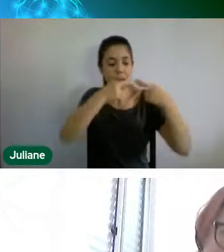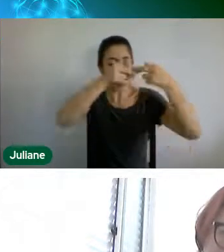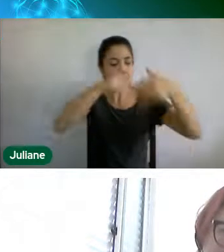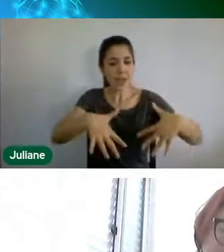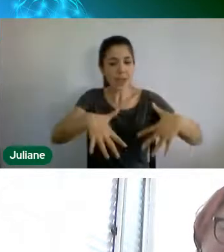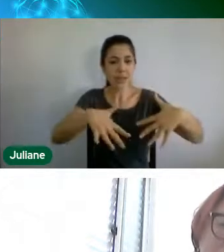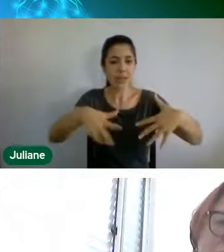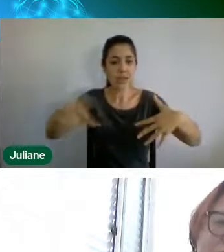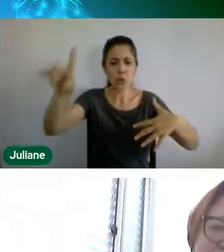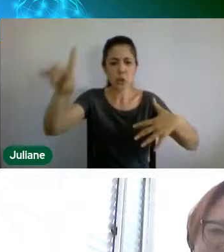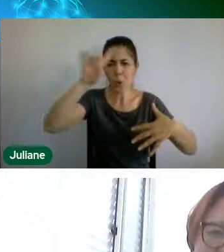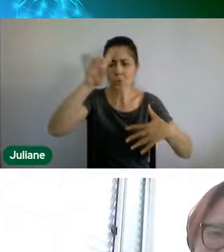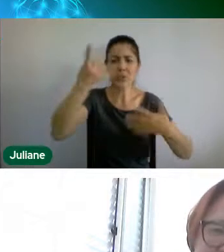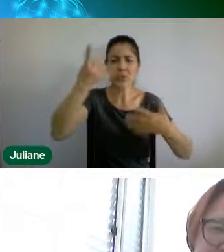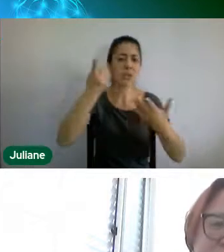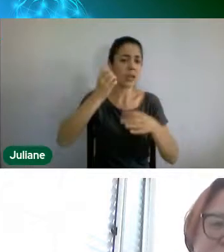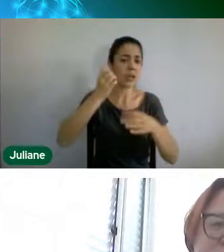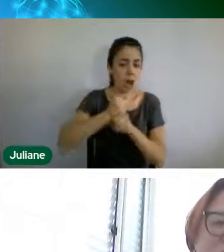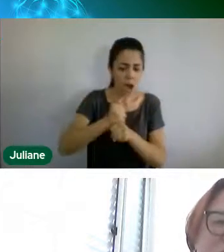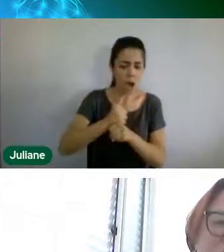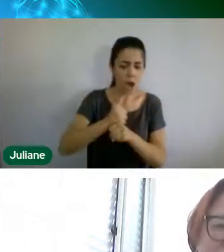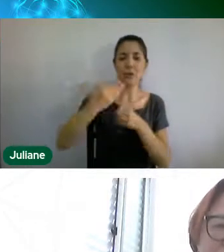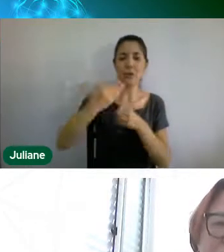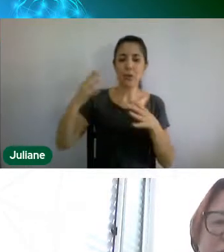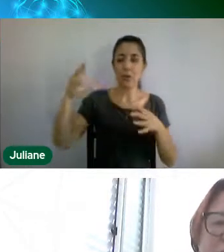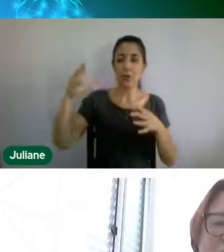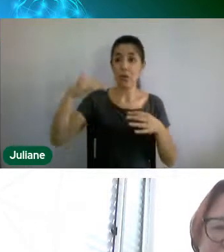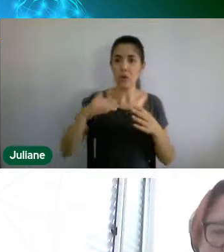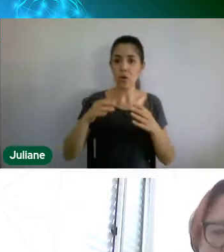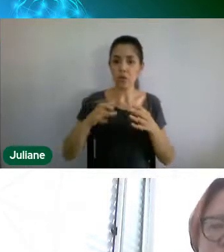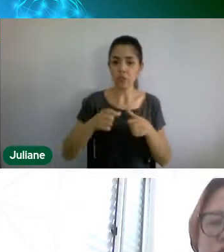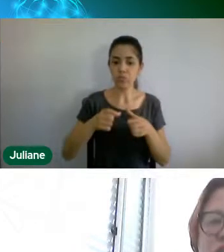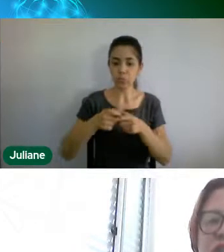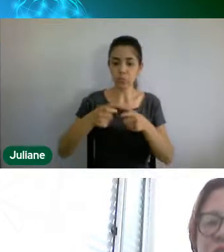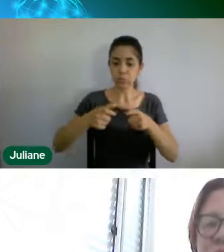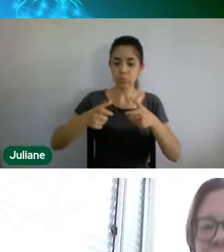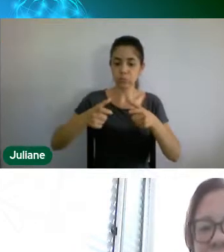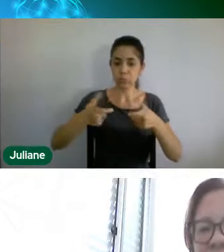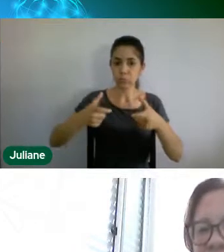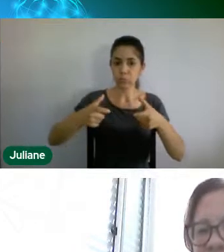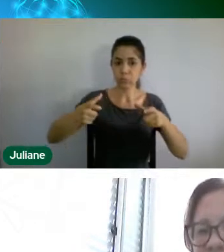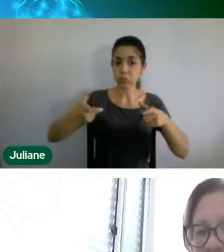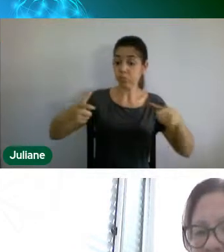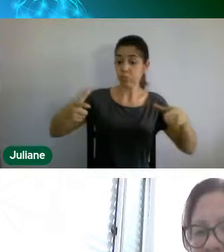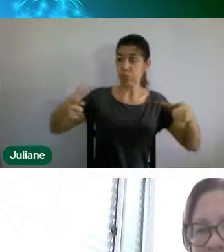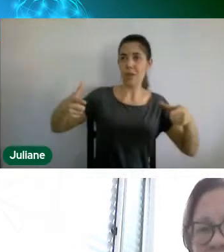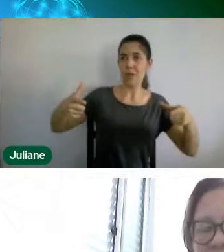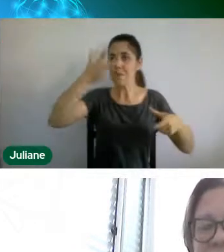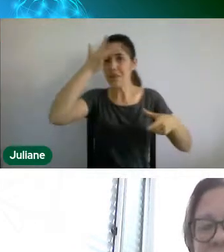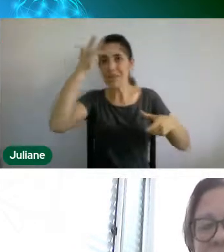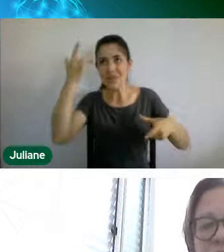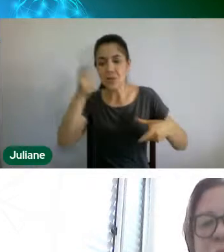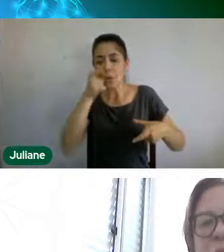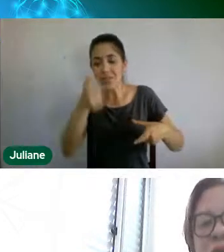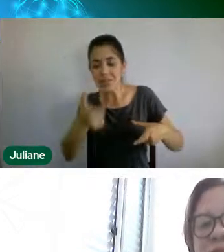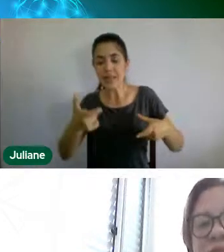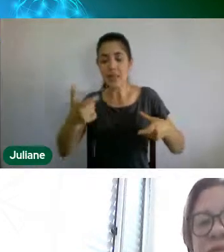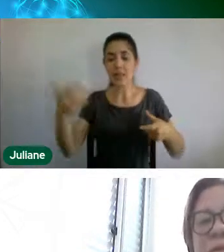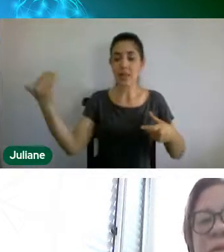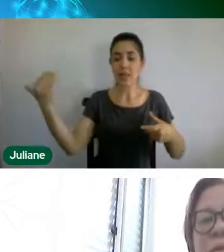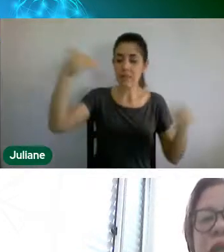soma mais pessoas interessadas a trabalhar, a discutir, a levar essas